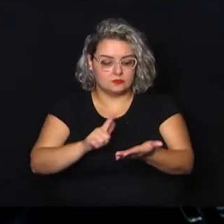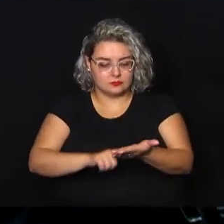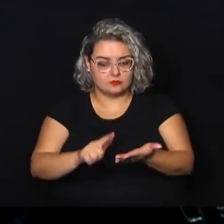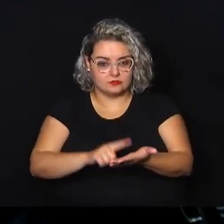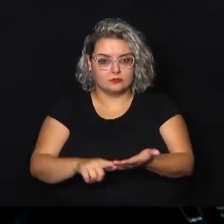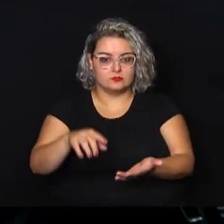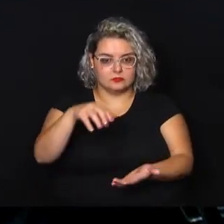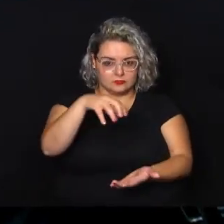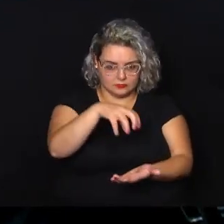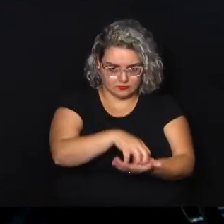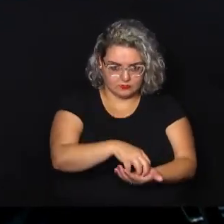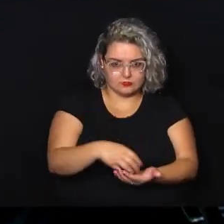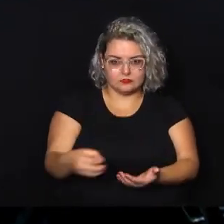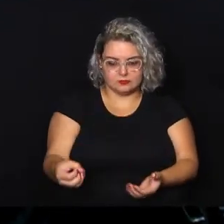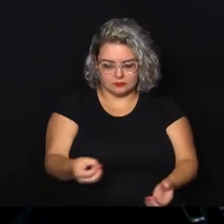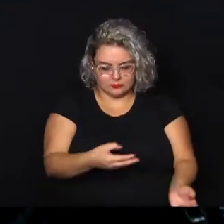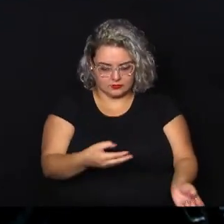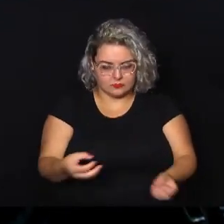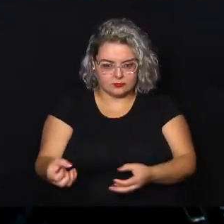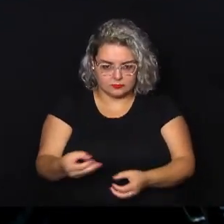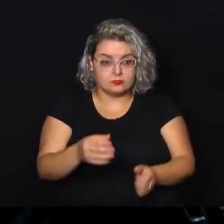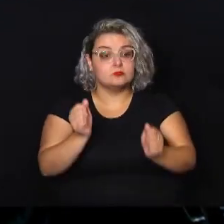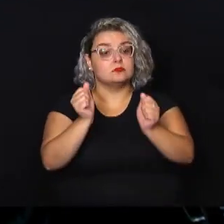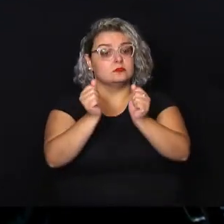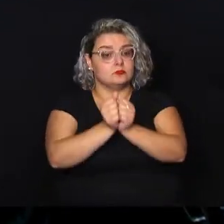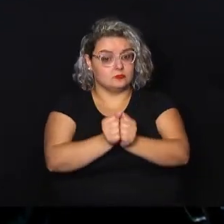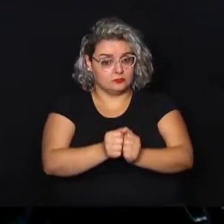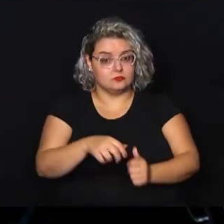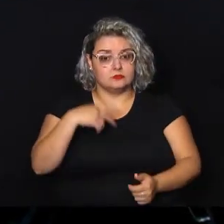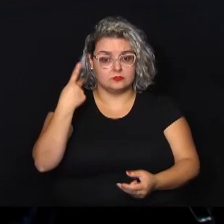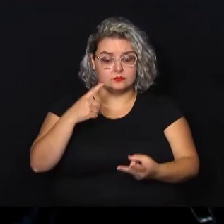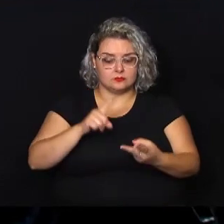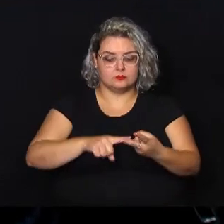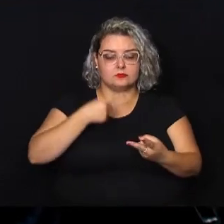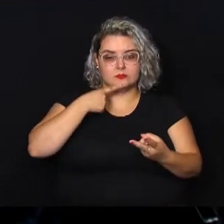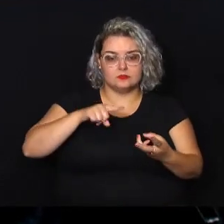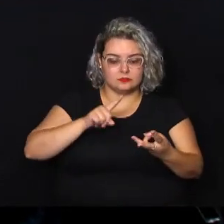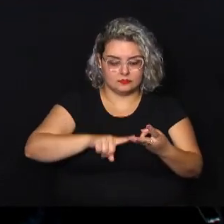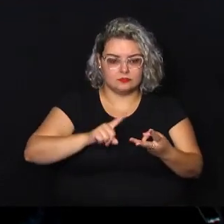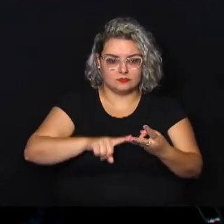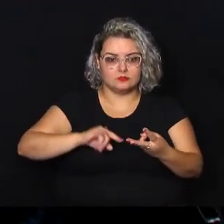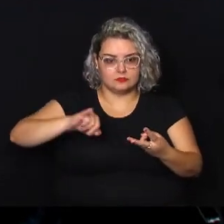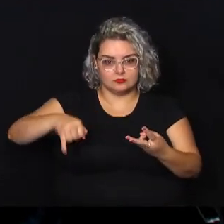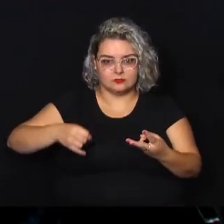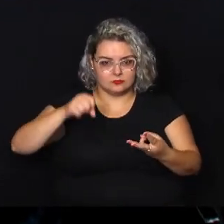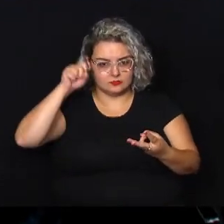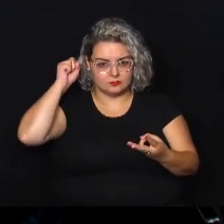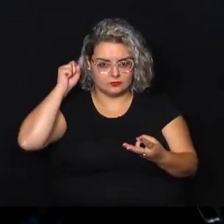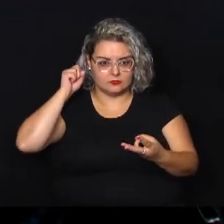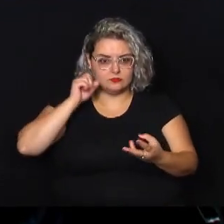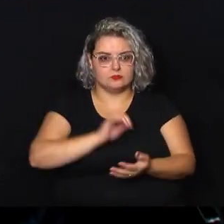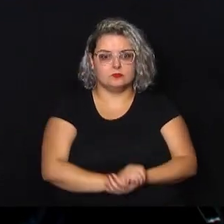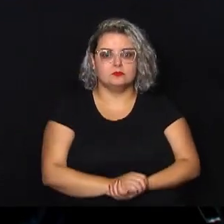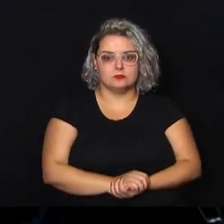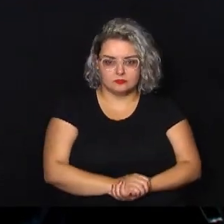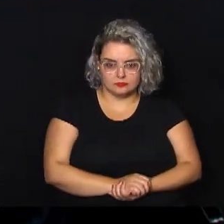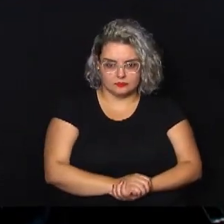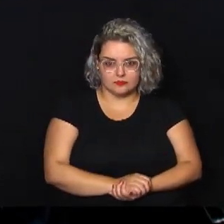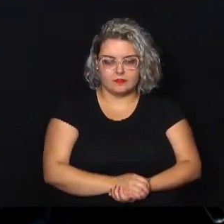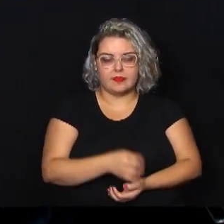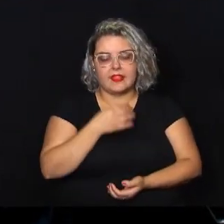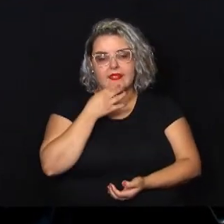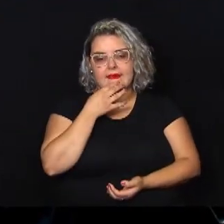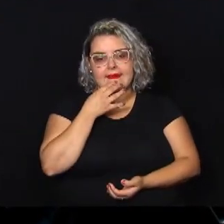centro moderno, juntamente com o vereador Eduardo Magoga e também o vereador Juscelino da